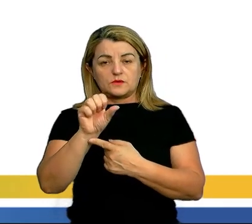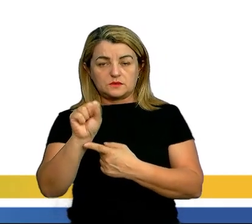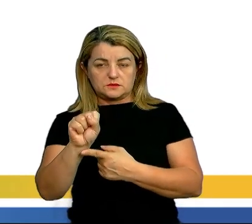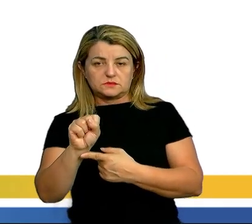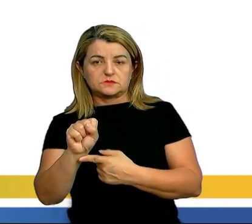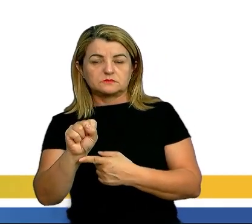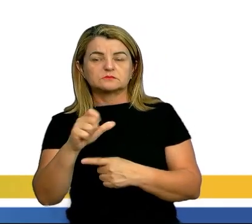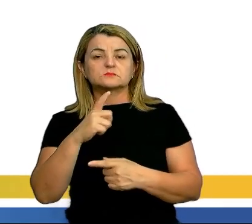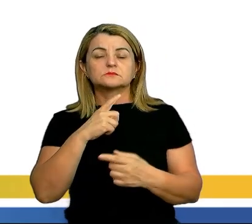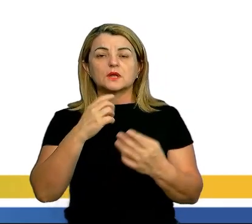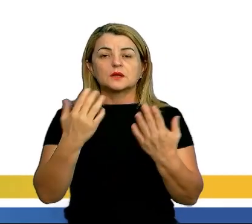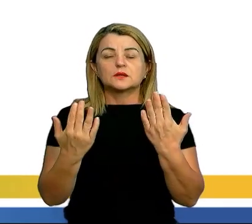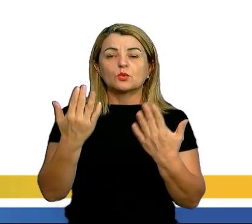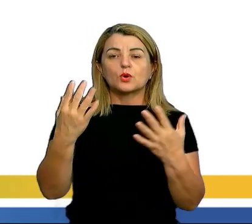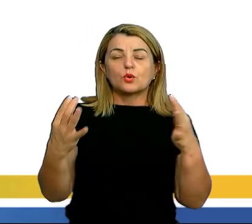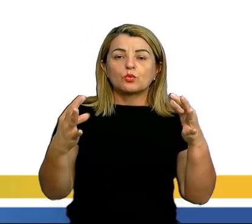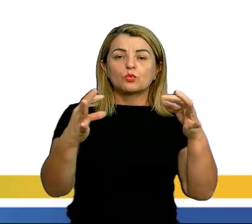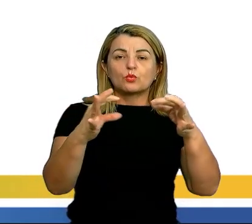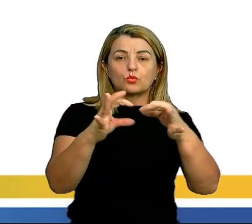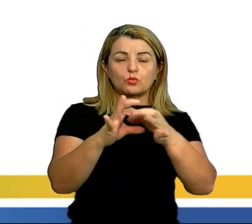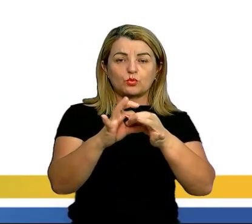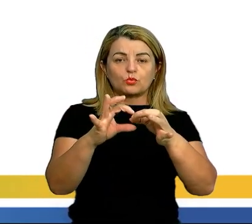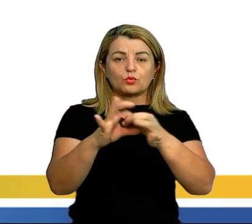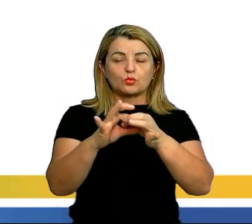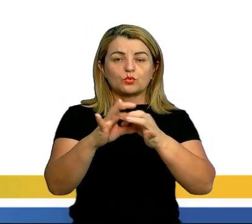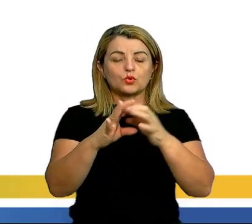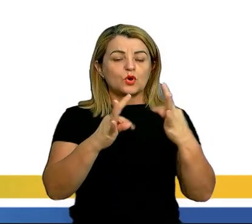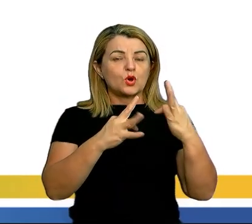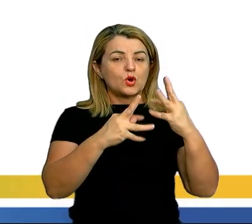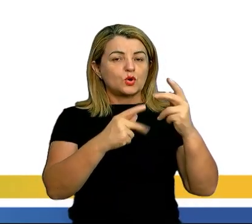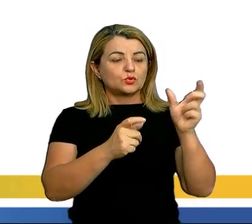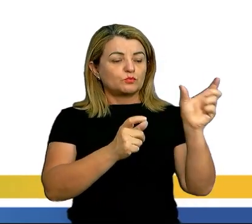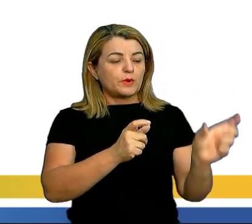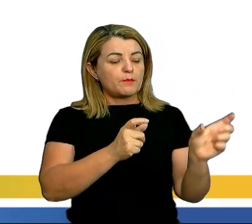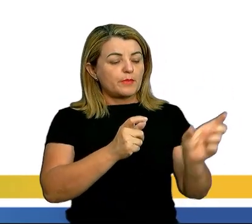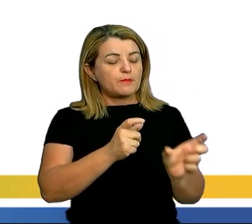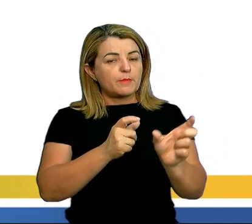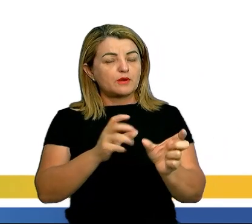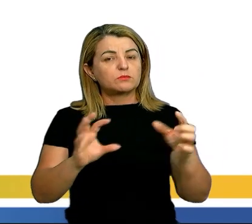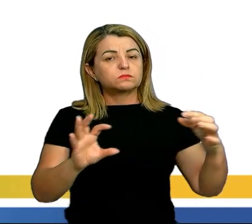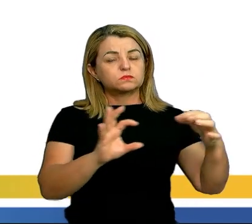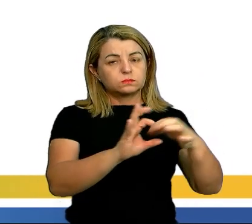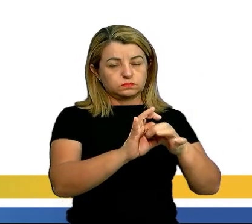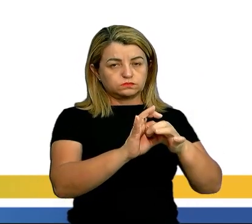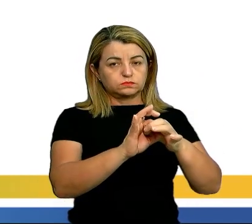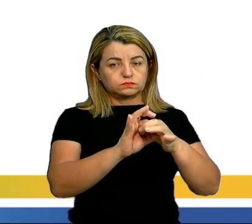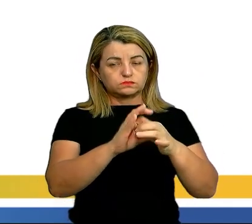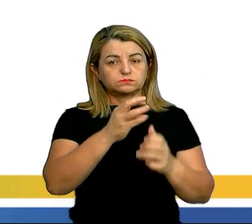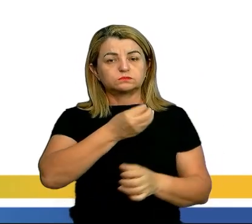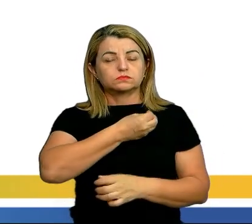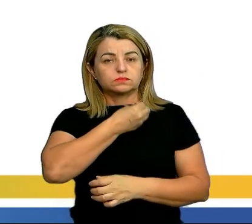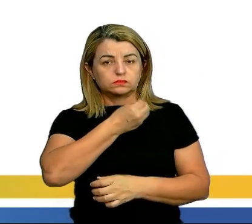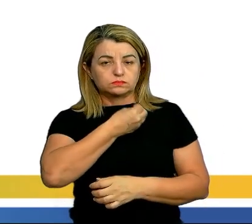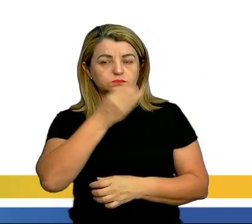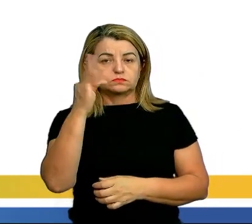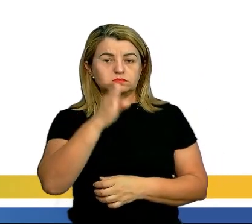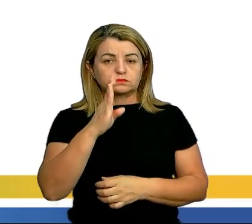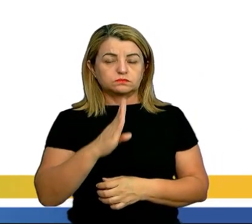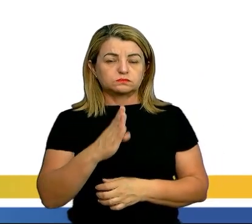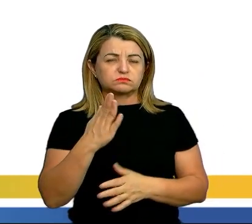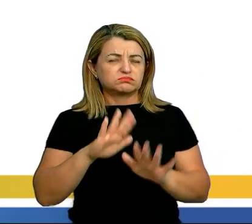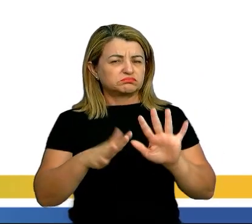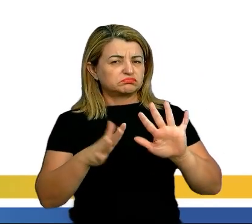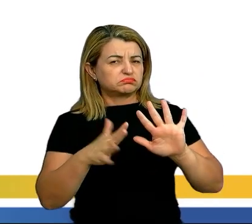que a gente tem uma junção de todos os heterônimos aí de Fernando Pessoa. Então, ele viveu no Brasil por volta de